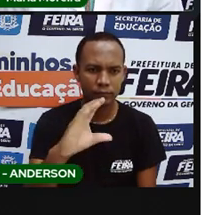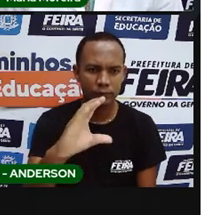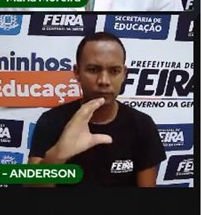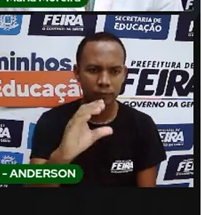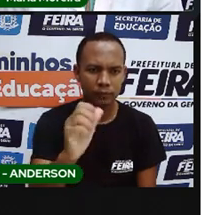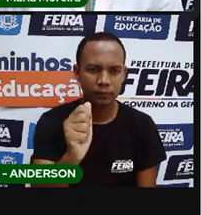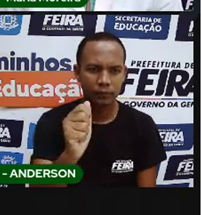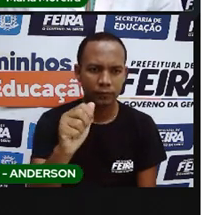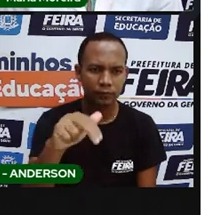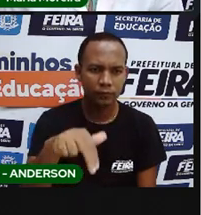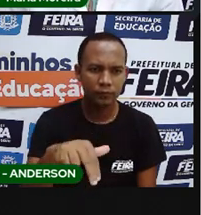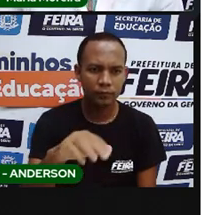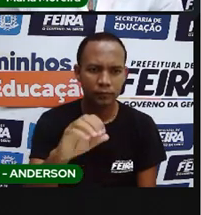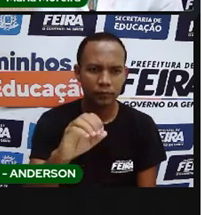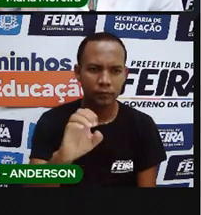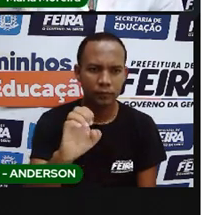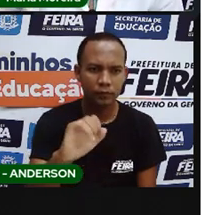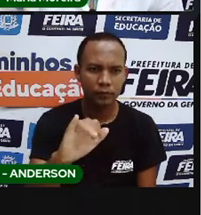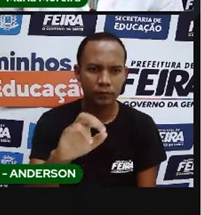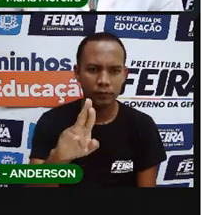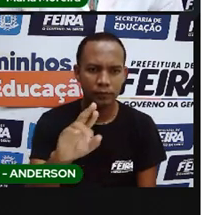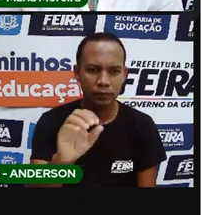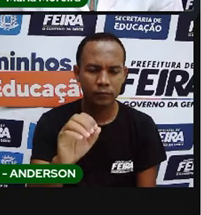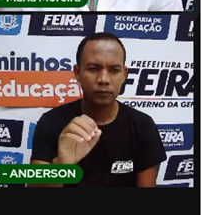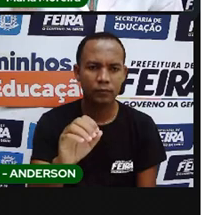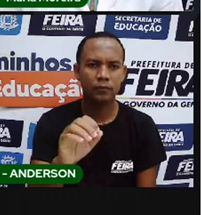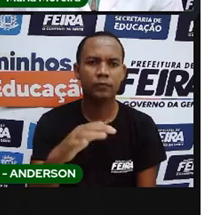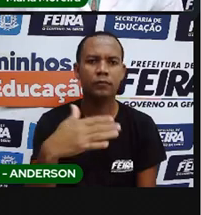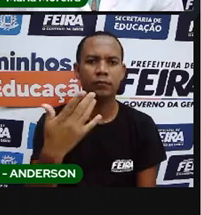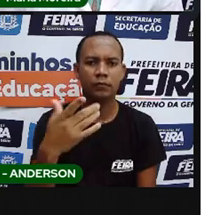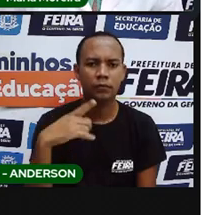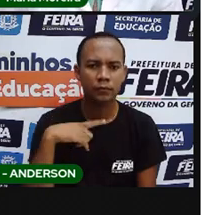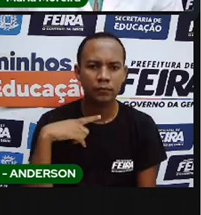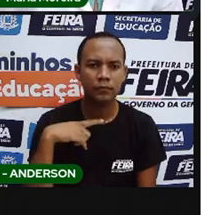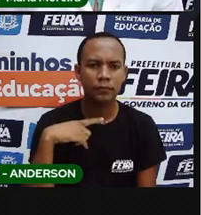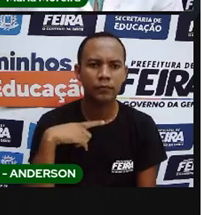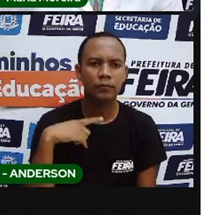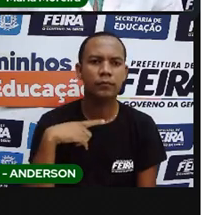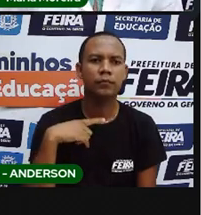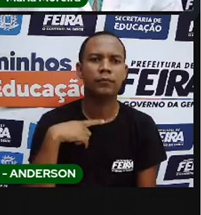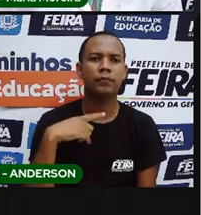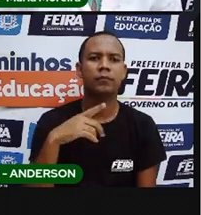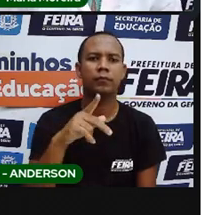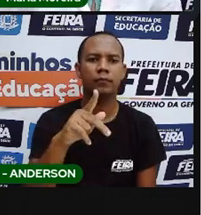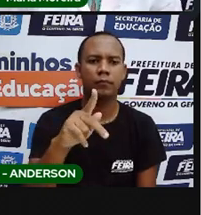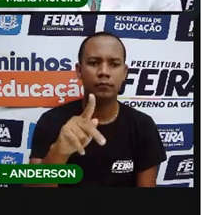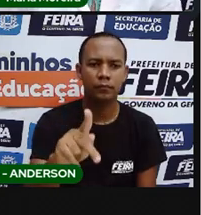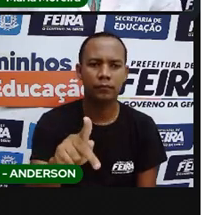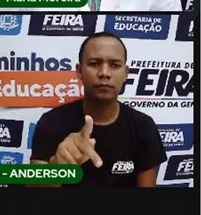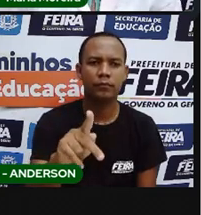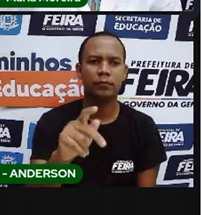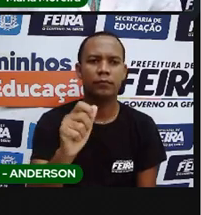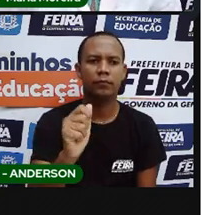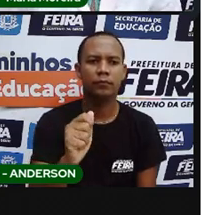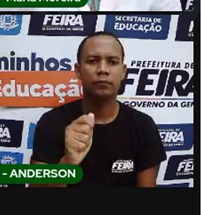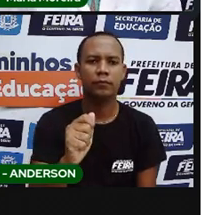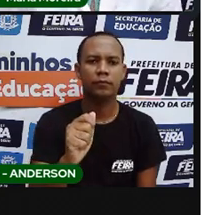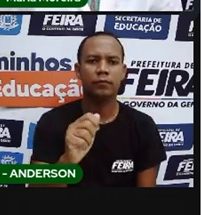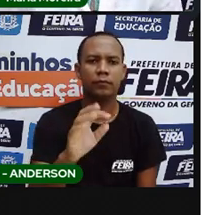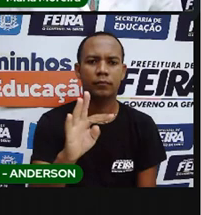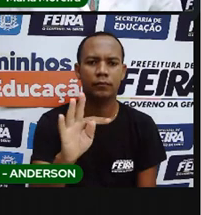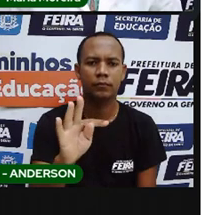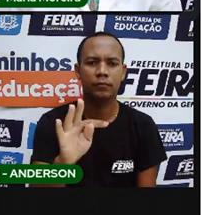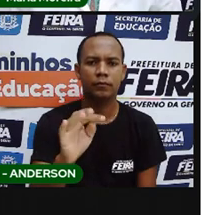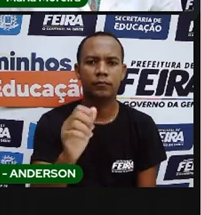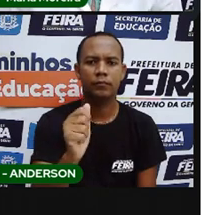né? E aí a gente tem também vários outros, Pataxó, que já é o mais conhecido de vocês, né? O Pataxó.